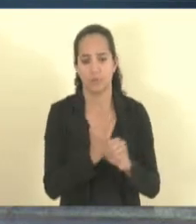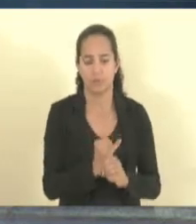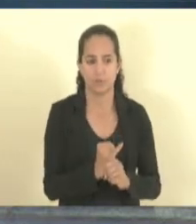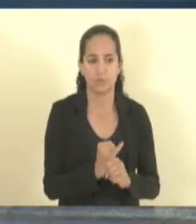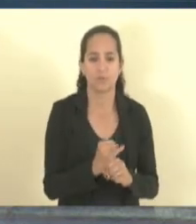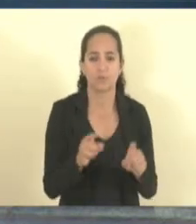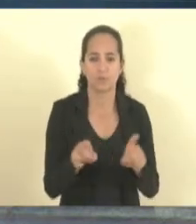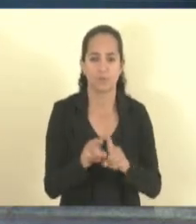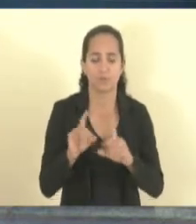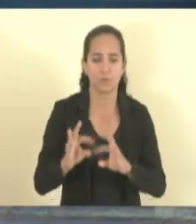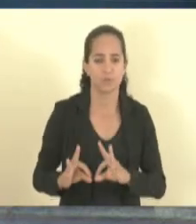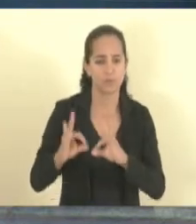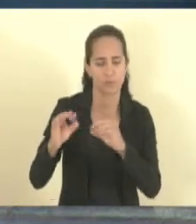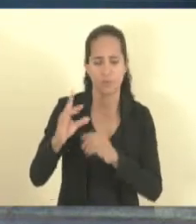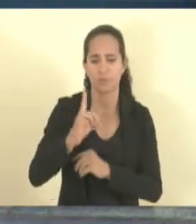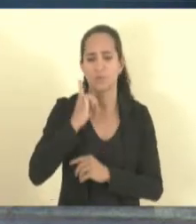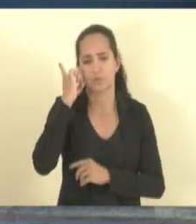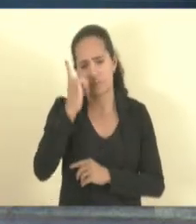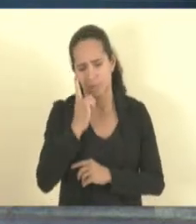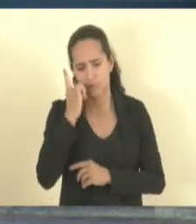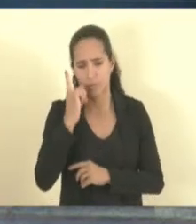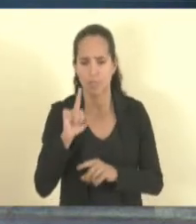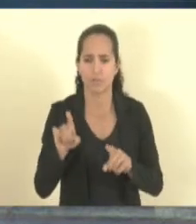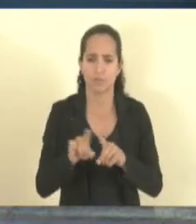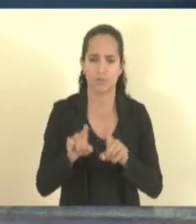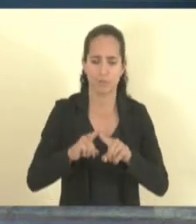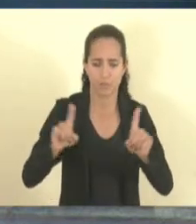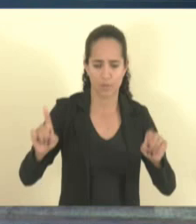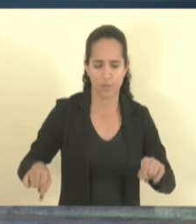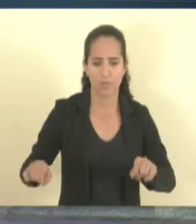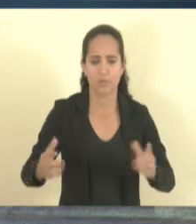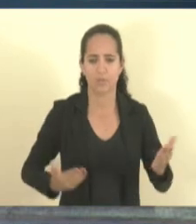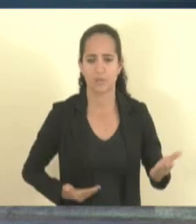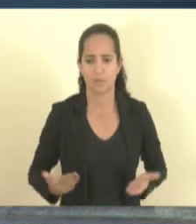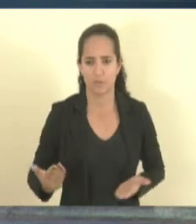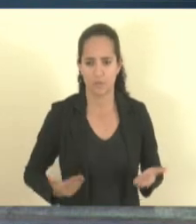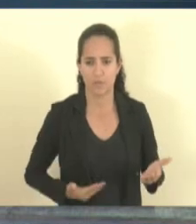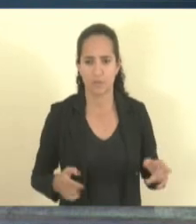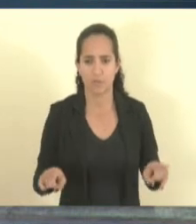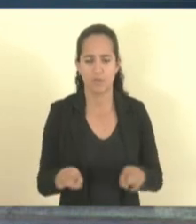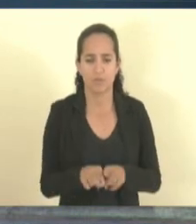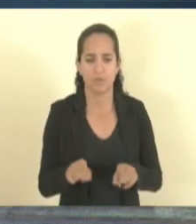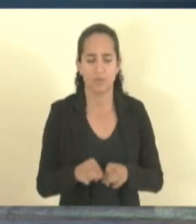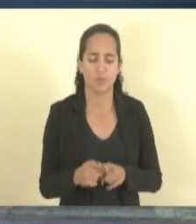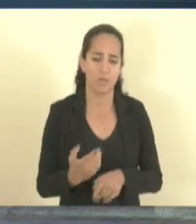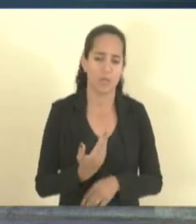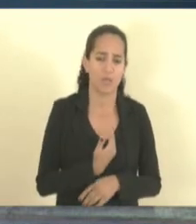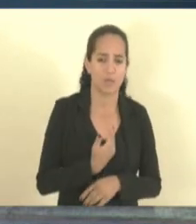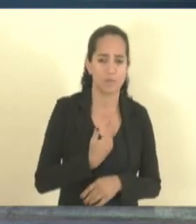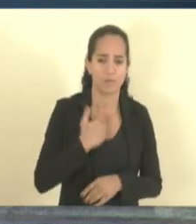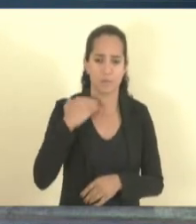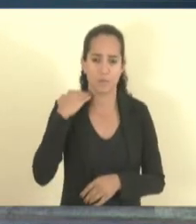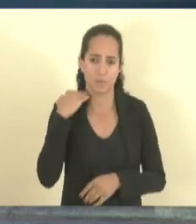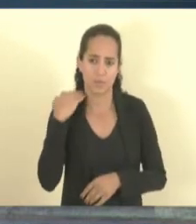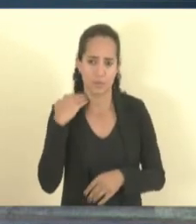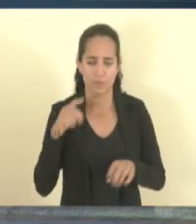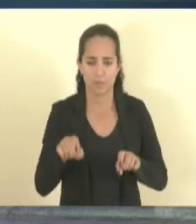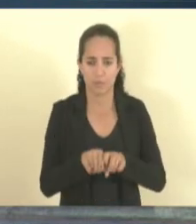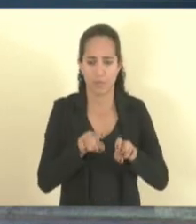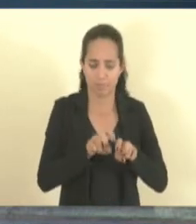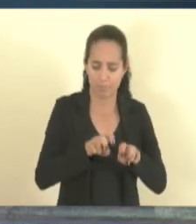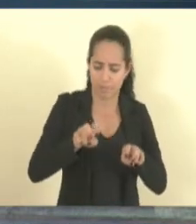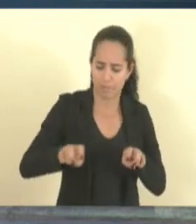e todos deputados e servidores, e todos colegas do Banco, membros aqui da mesa.